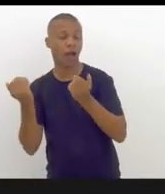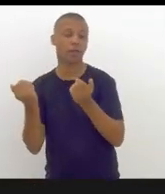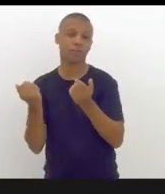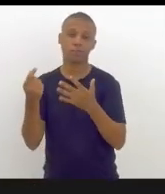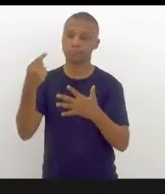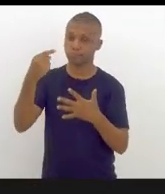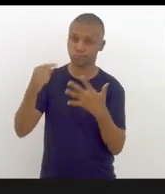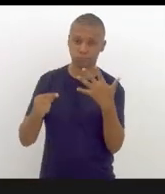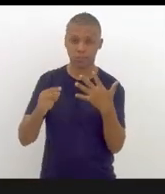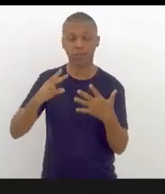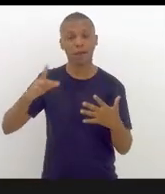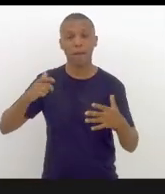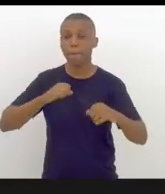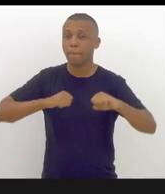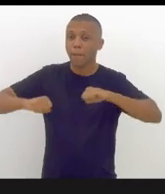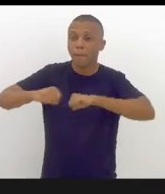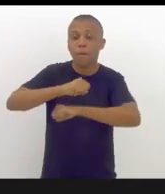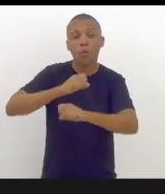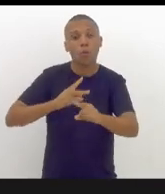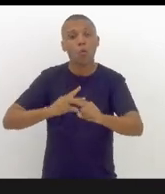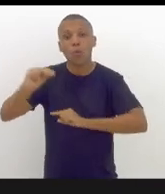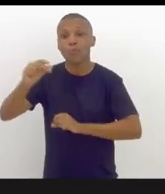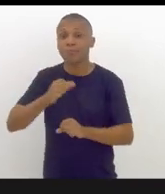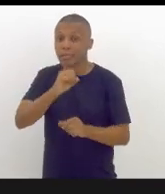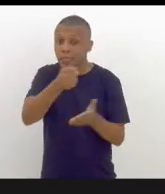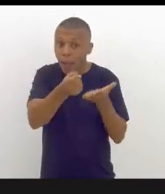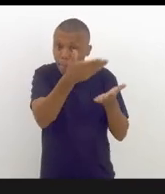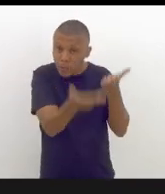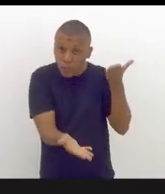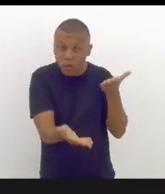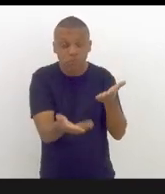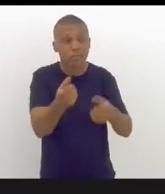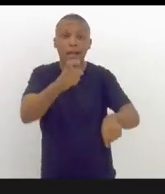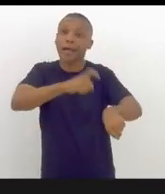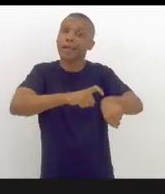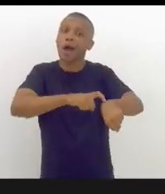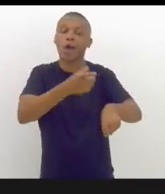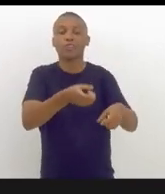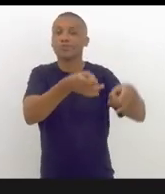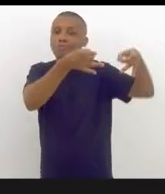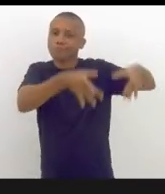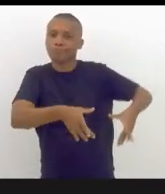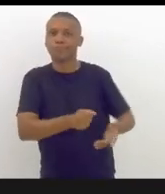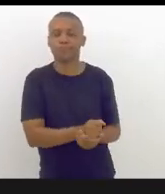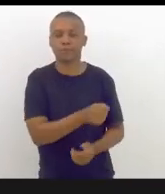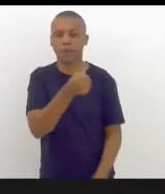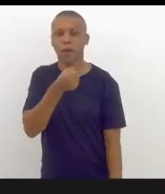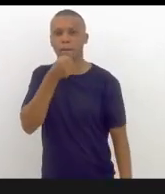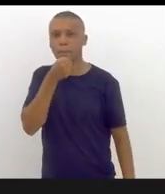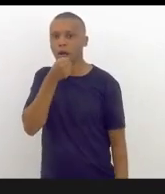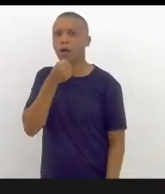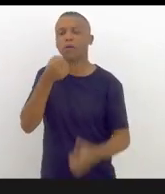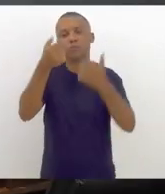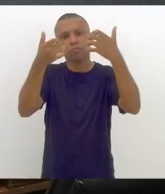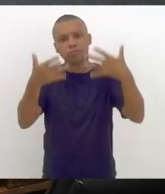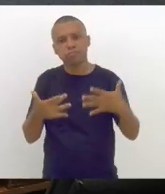conquistar. Então, fora quem perdeu já está na hora de sair, vai lá, declara apoio e